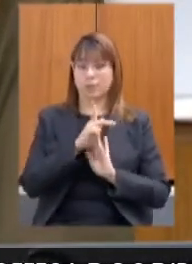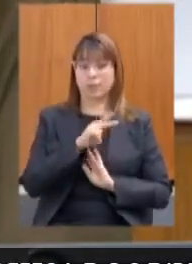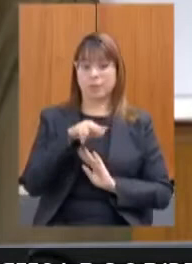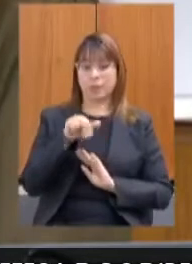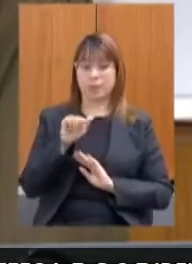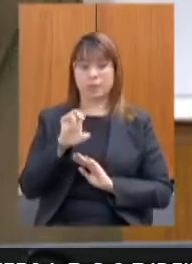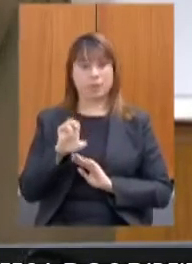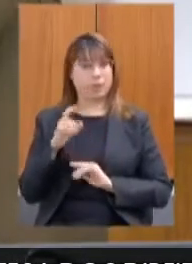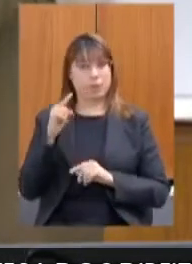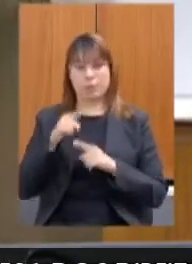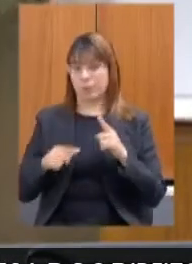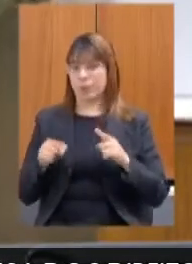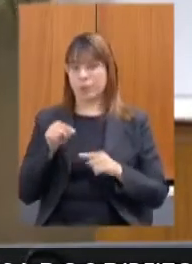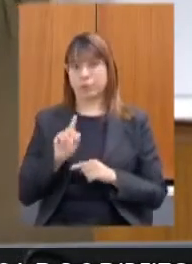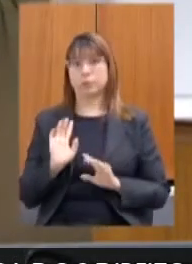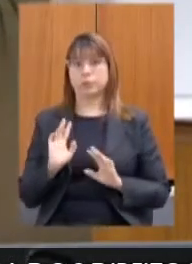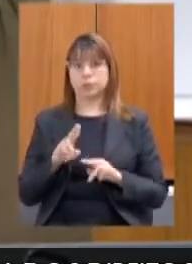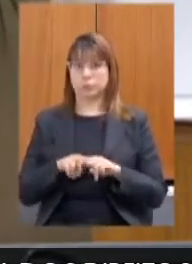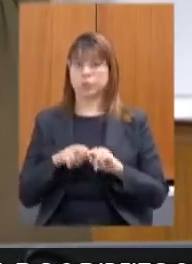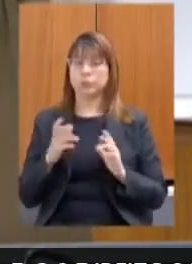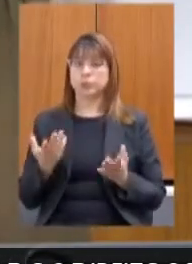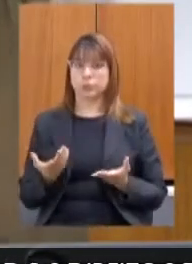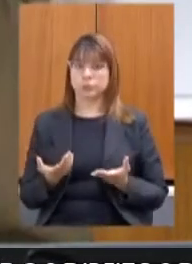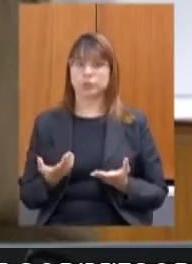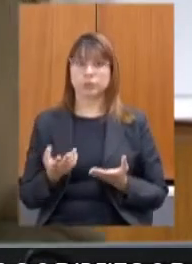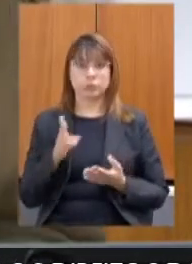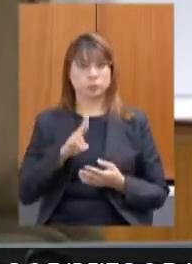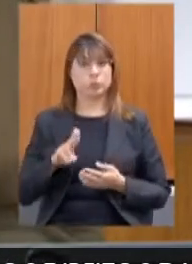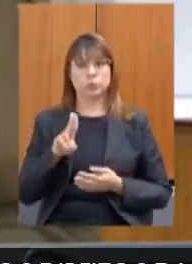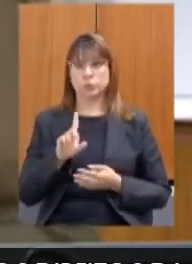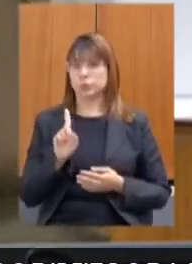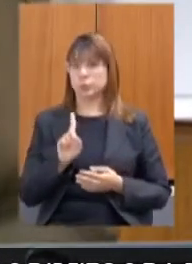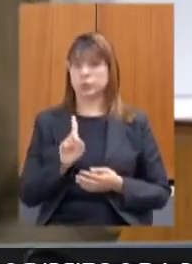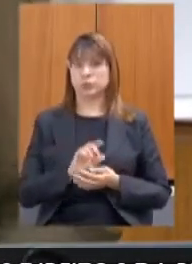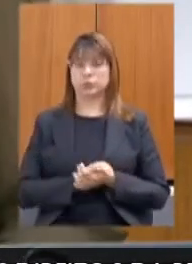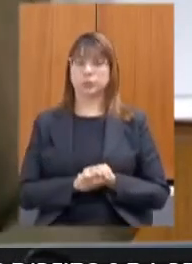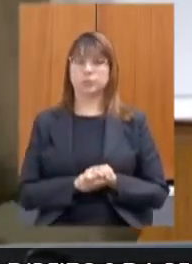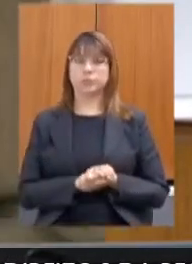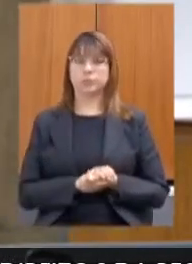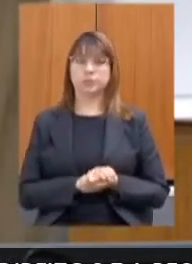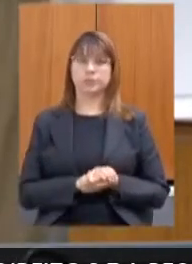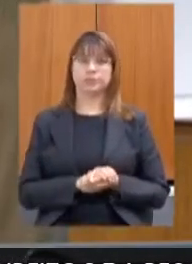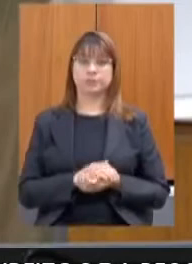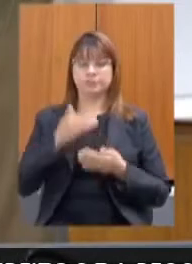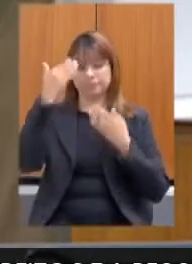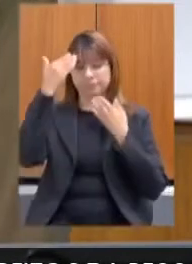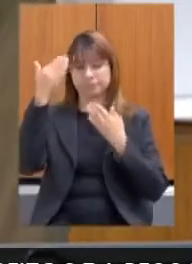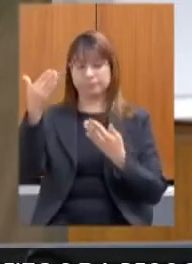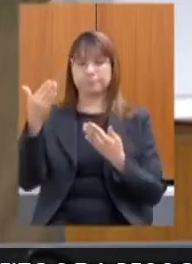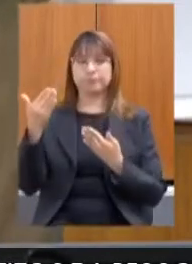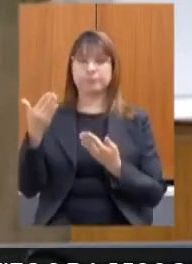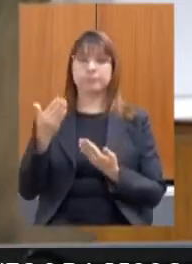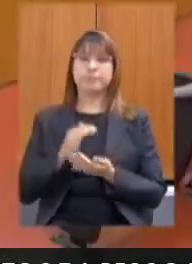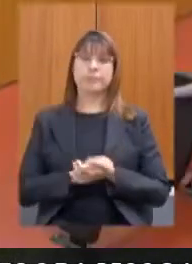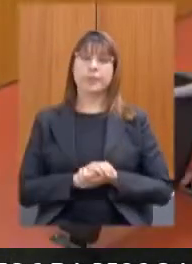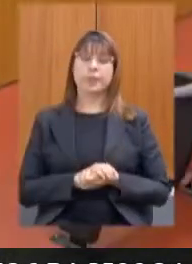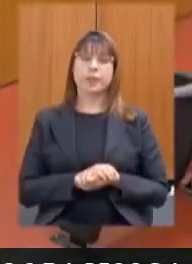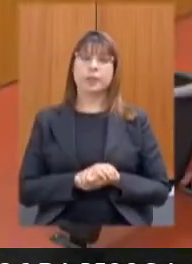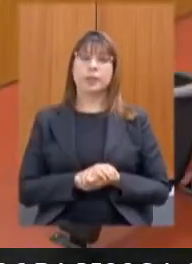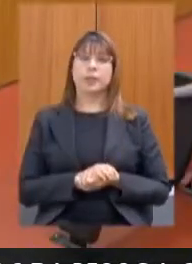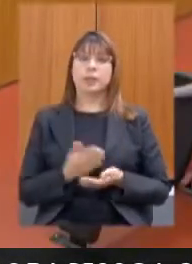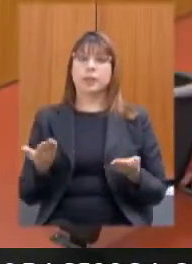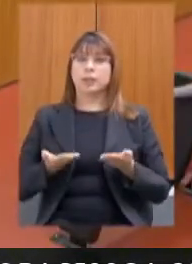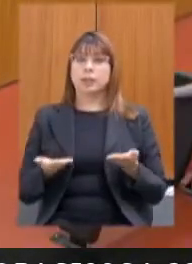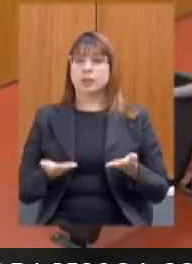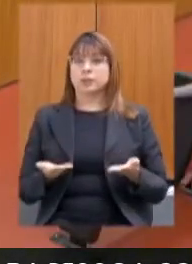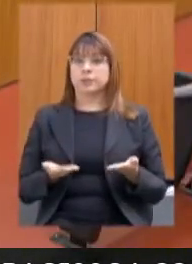veda isso então foi por isso que não foi utilizada essa fonte obrigada nós